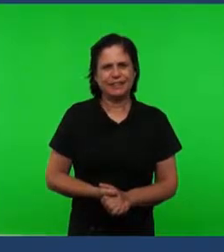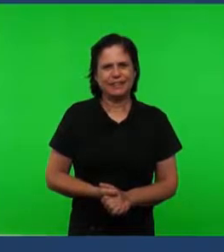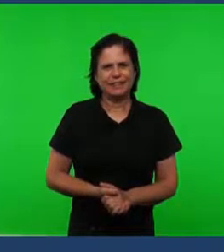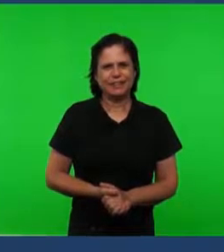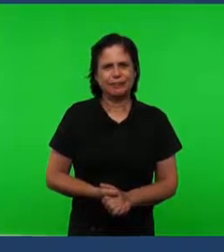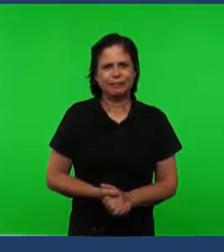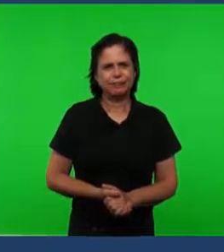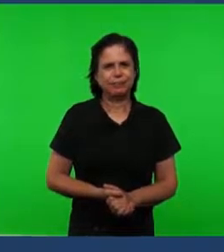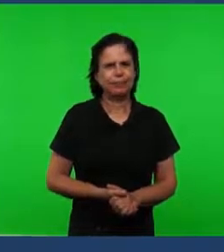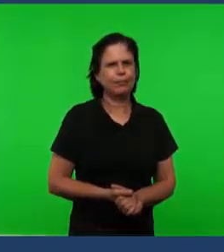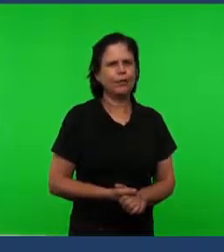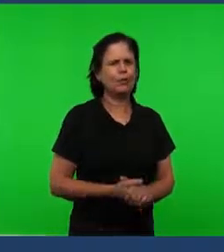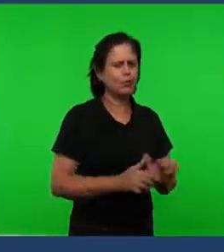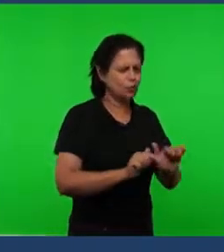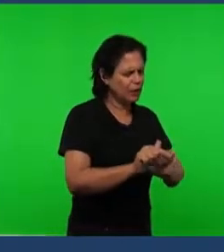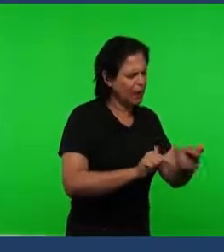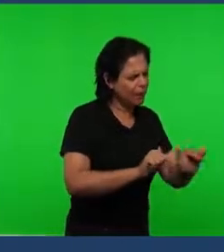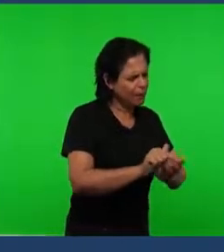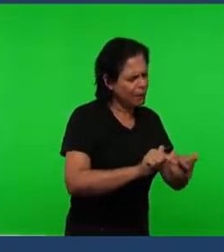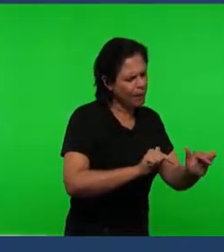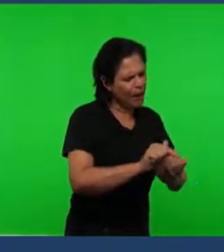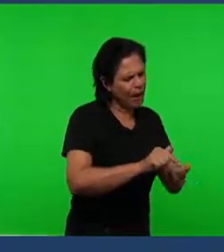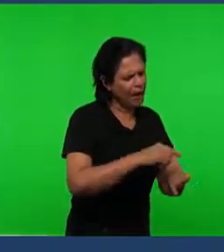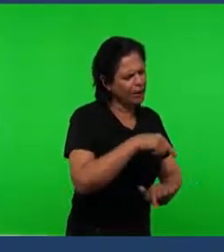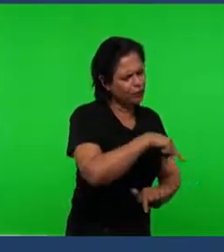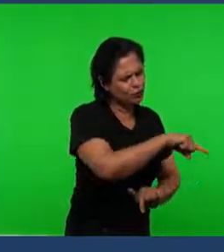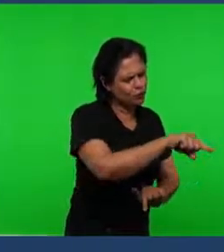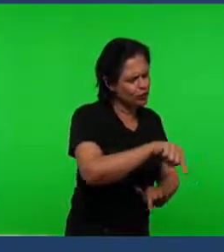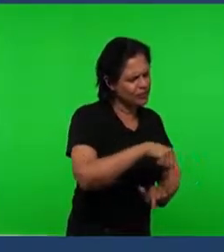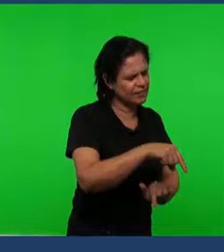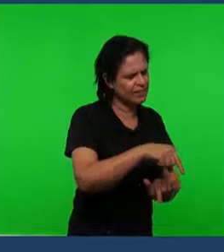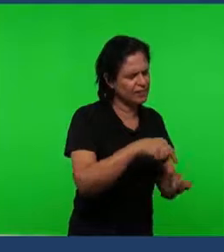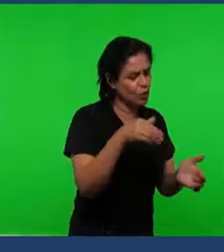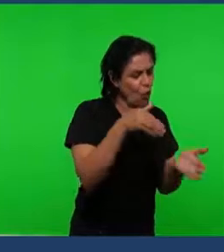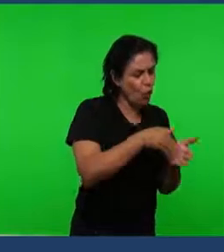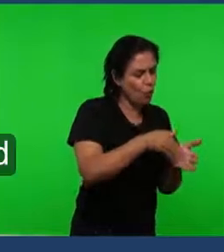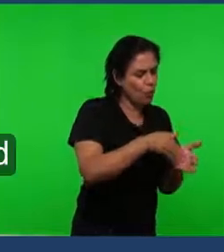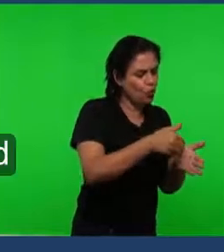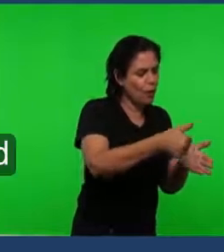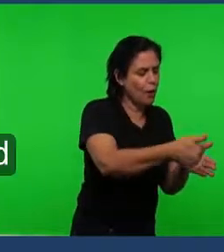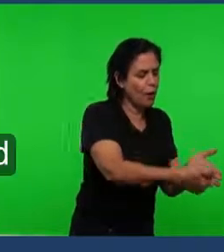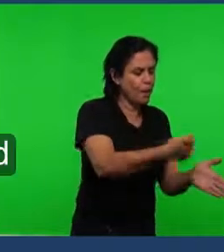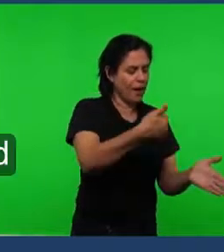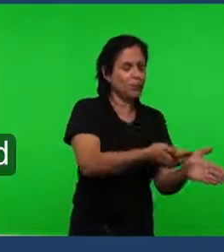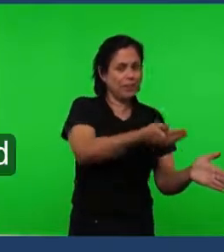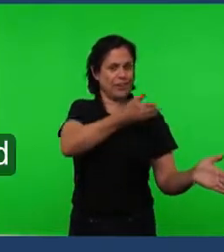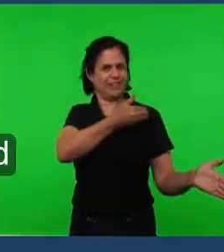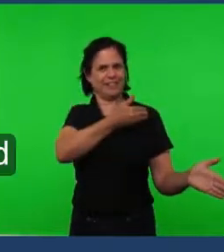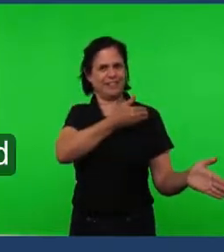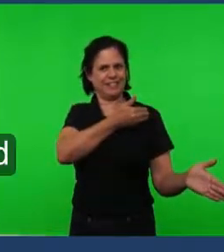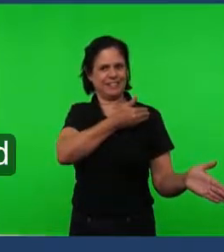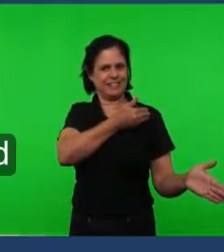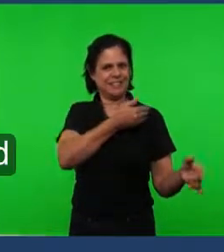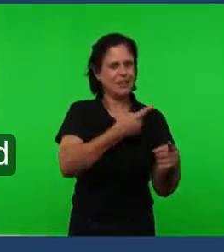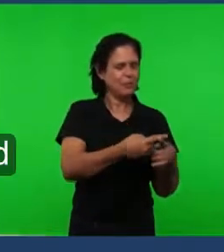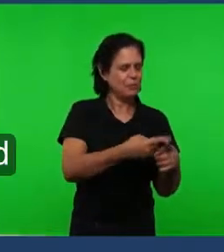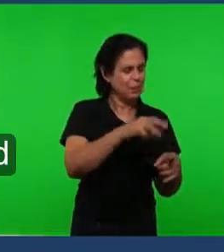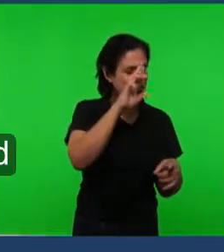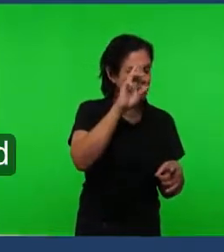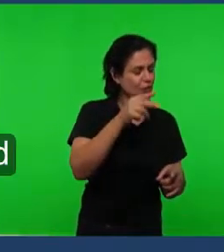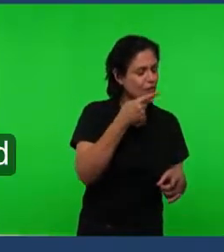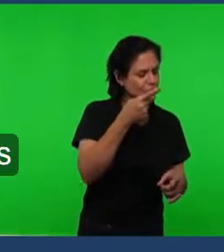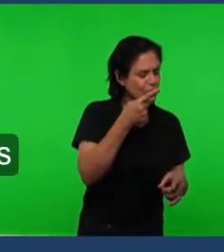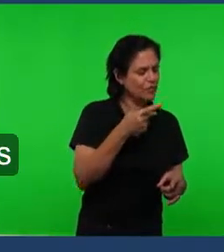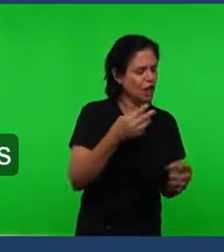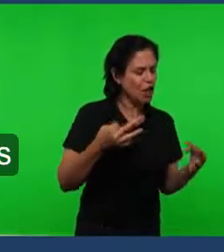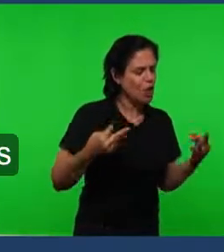últimas obras As últimas obras São mais do que as primeiras Por que as últimas obras Quando diz assim Guarda até o fim As